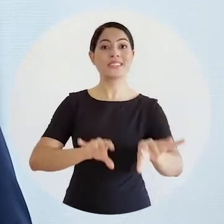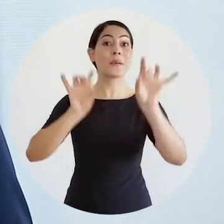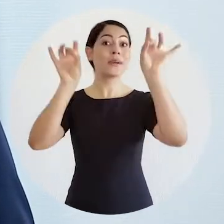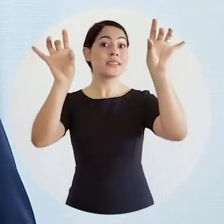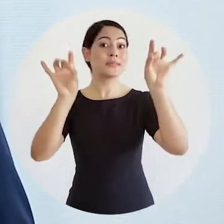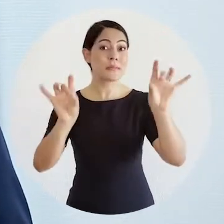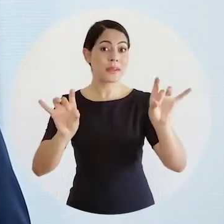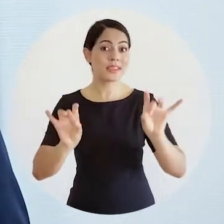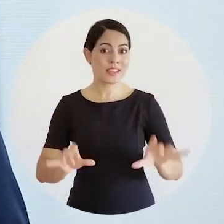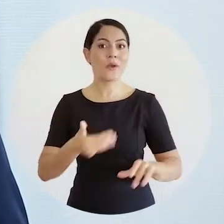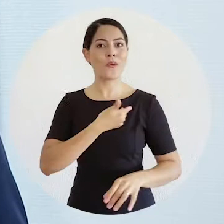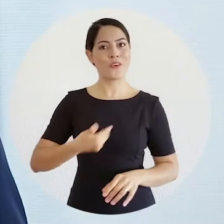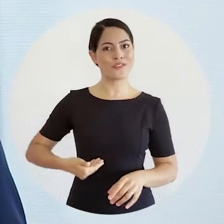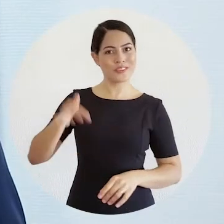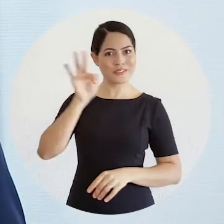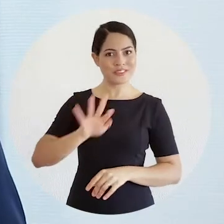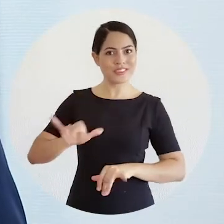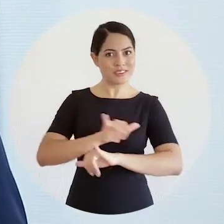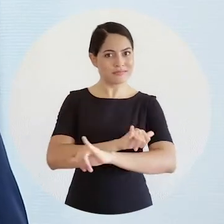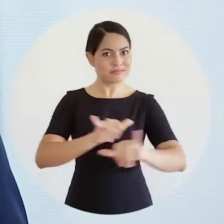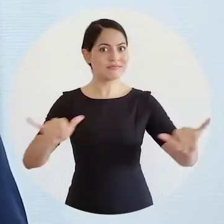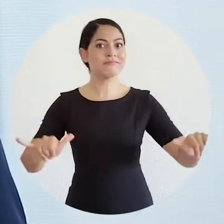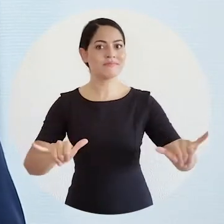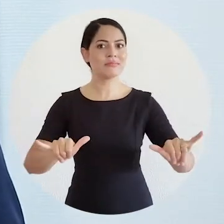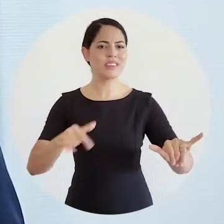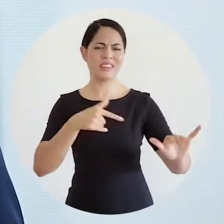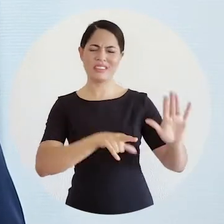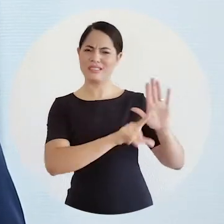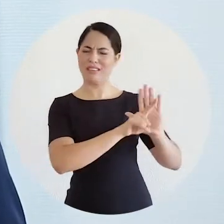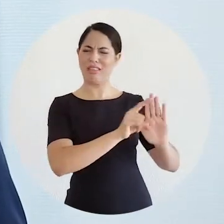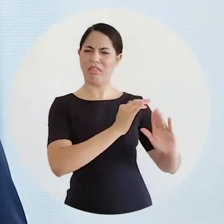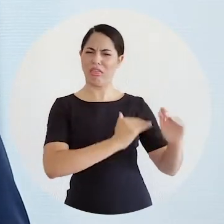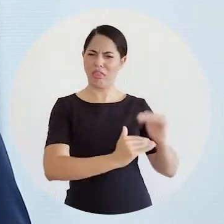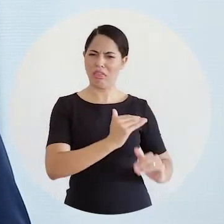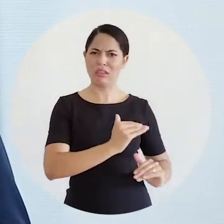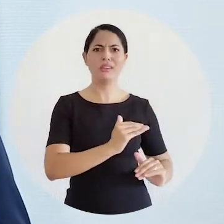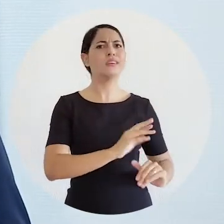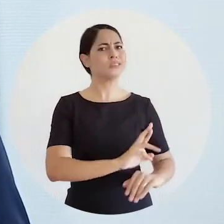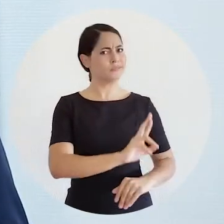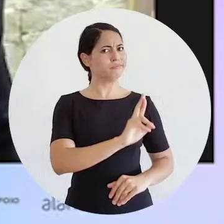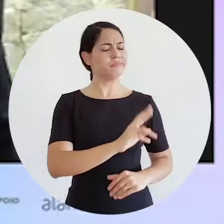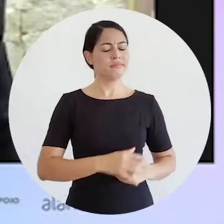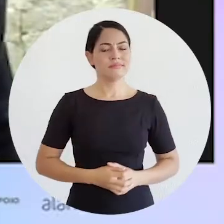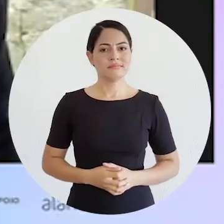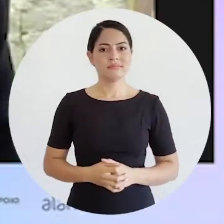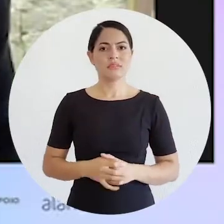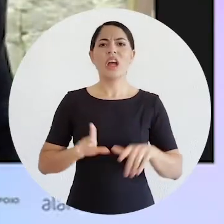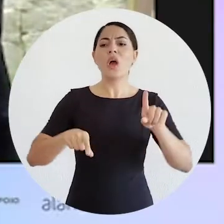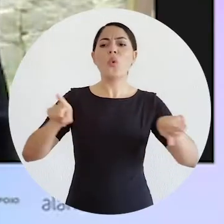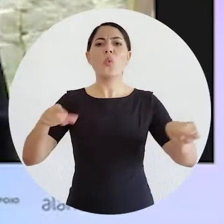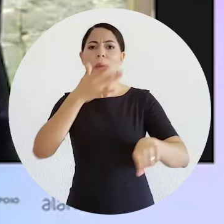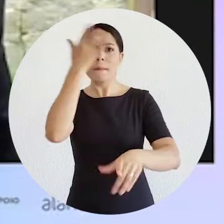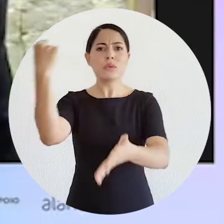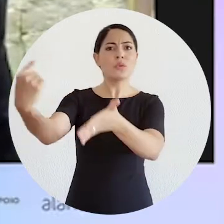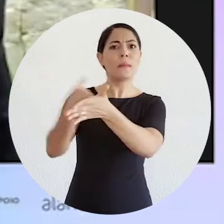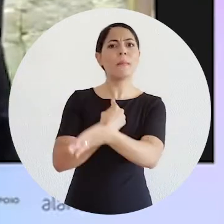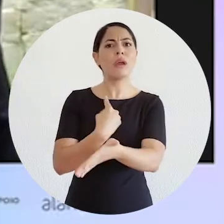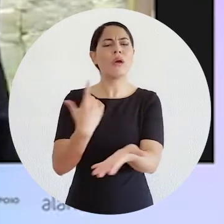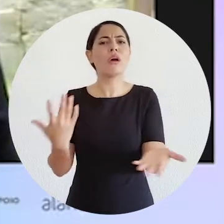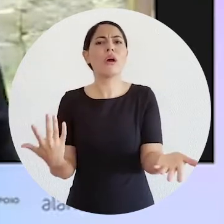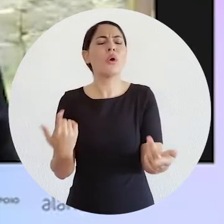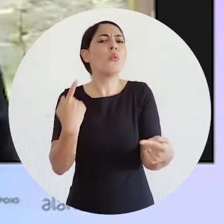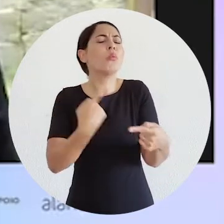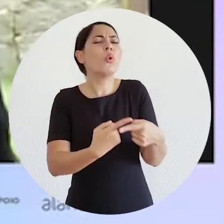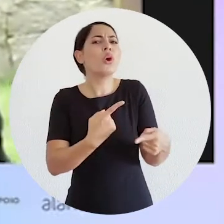Especial, lançada pelo governo federal e o retrocesso que ela representa. Algumas pessoas me perguntam, sendo